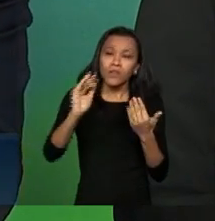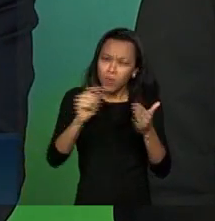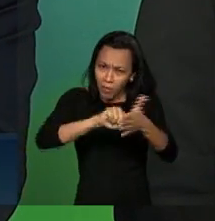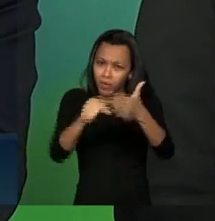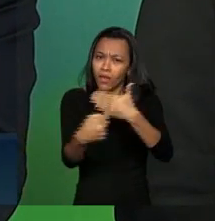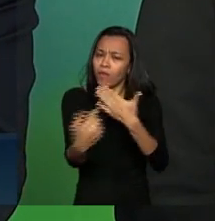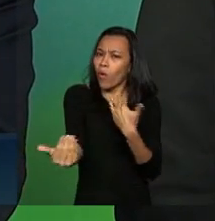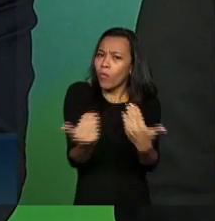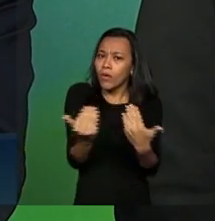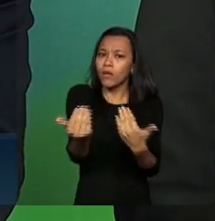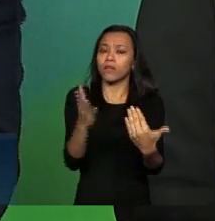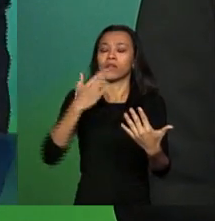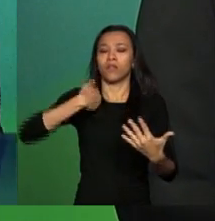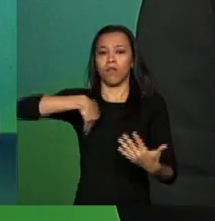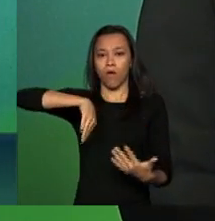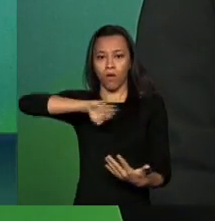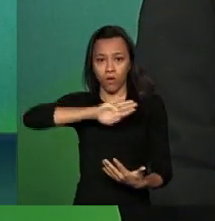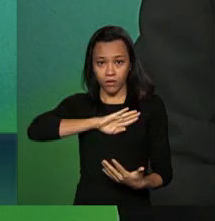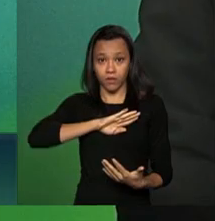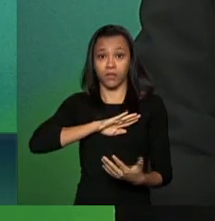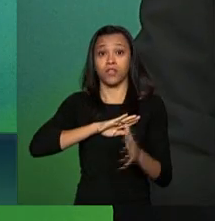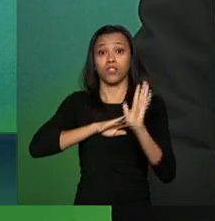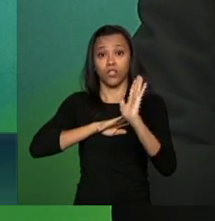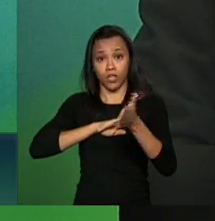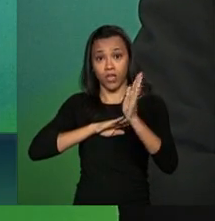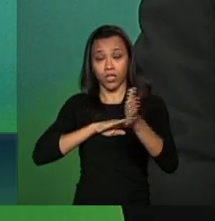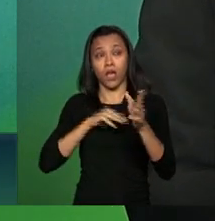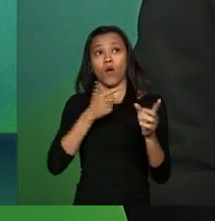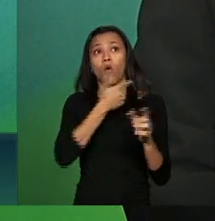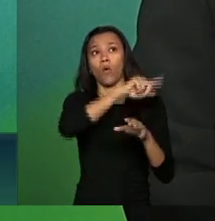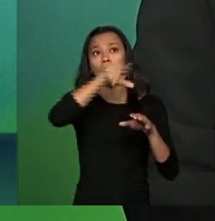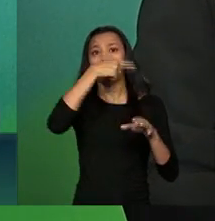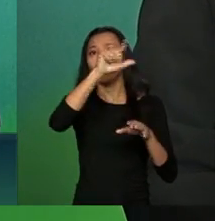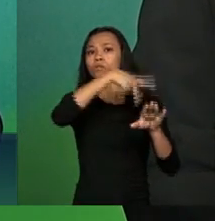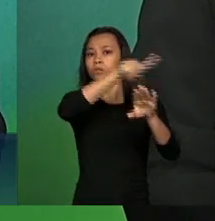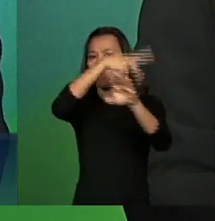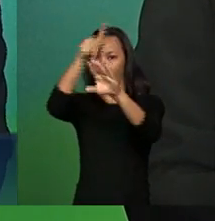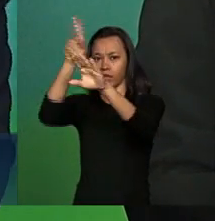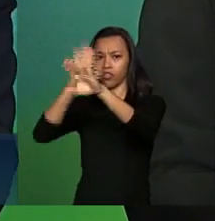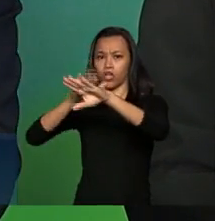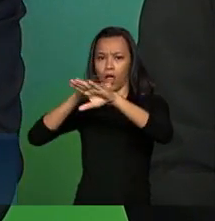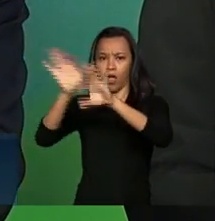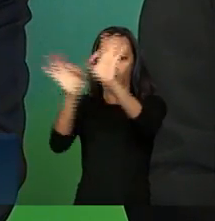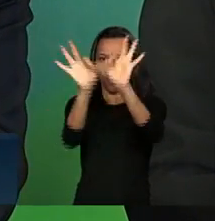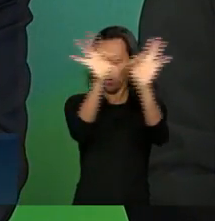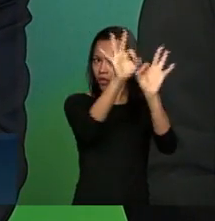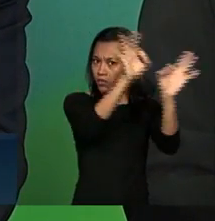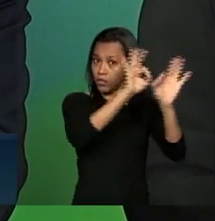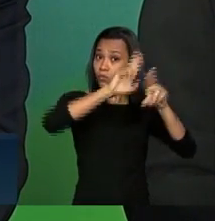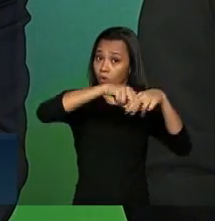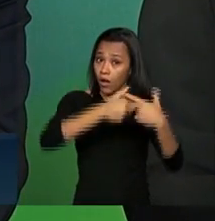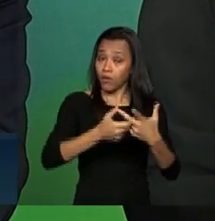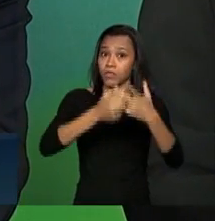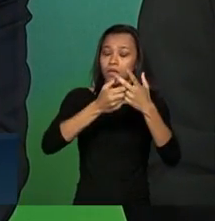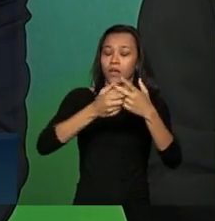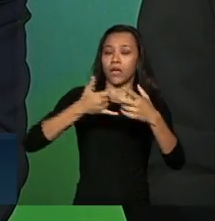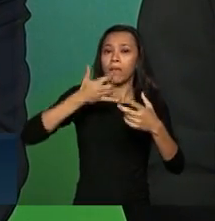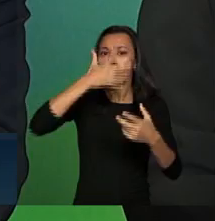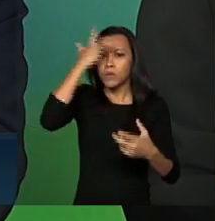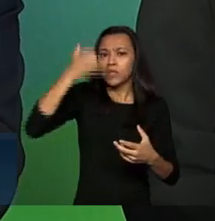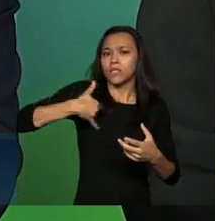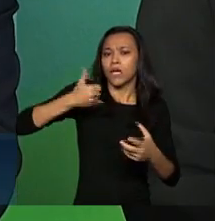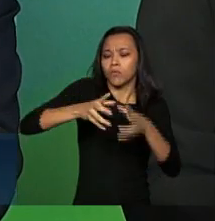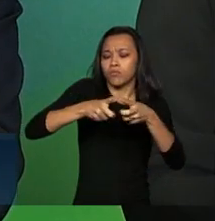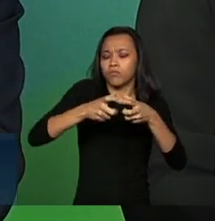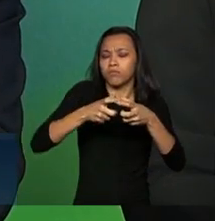alcança todos nós. Já alcançou outros países, vem alcançando. No Brasil é um movimento constante. E